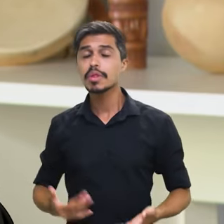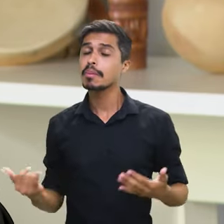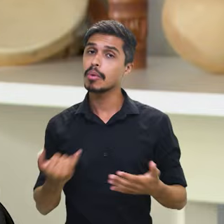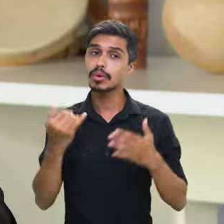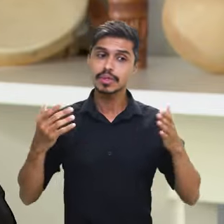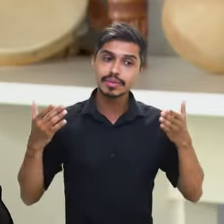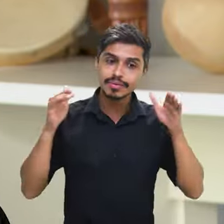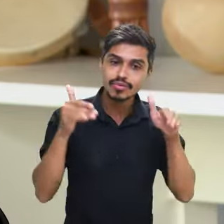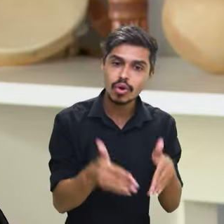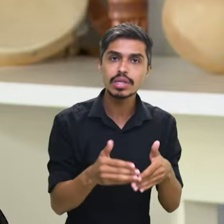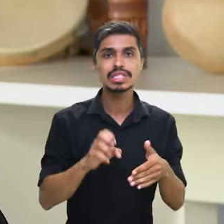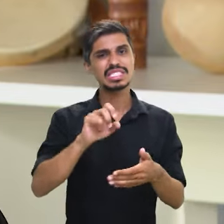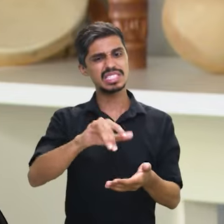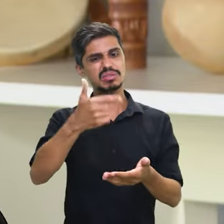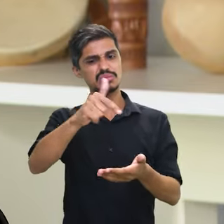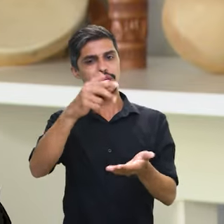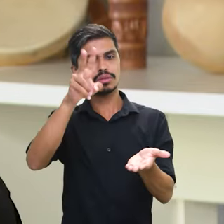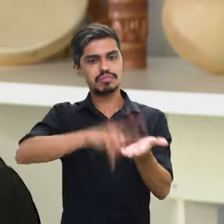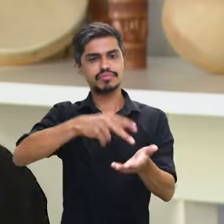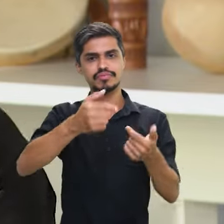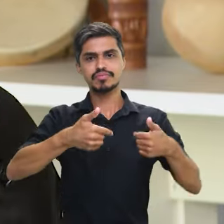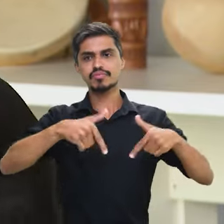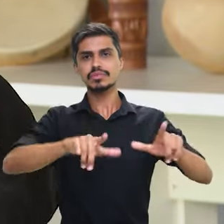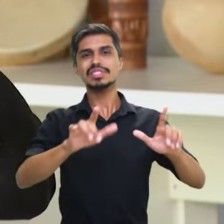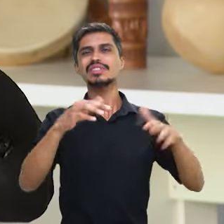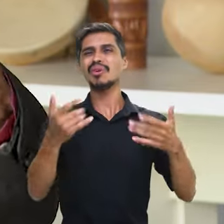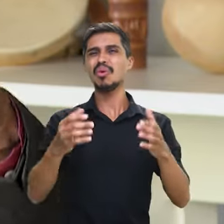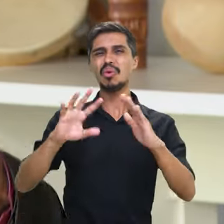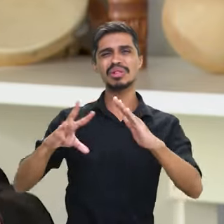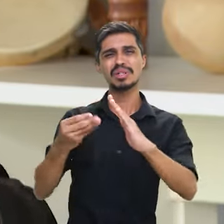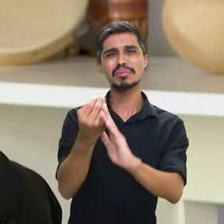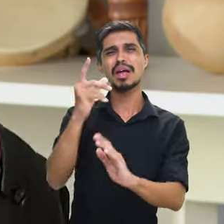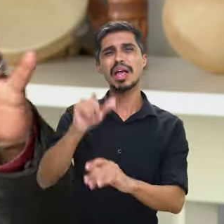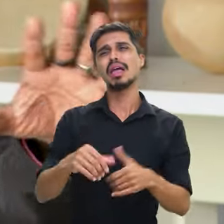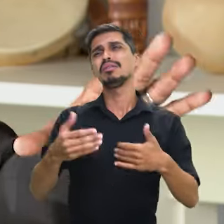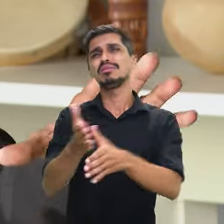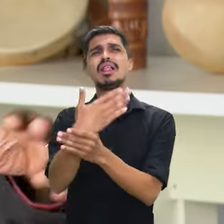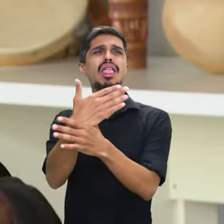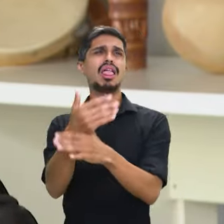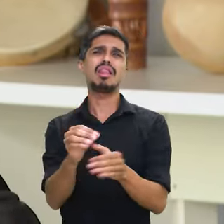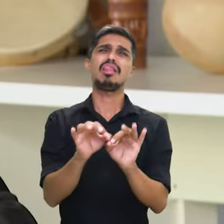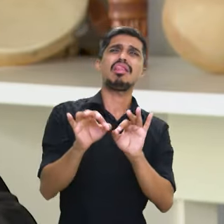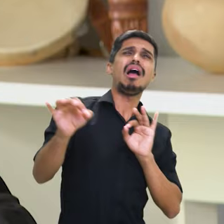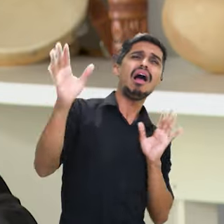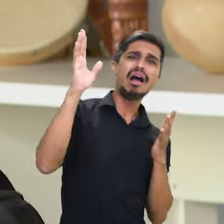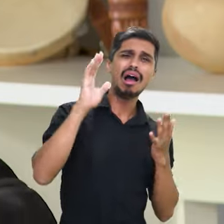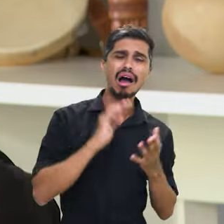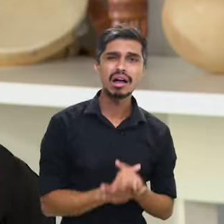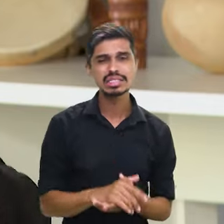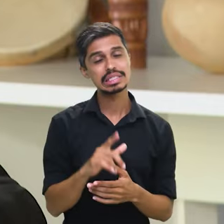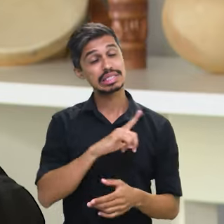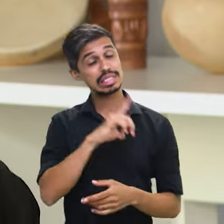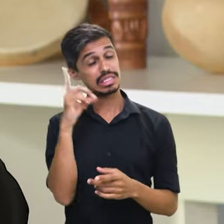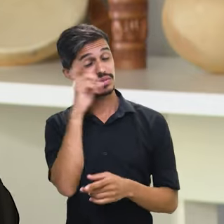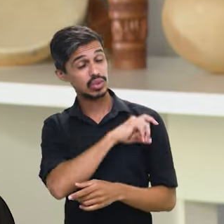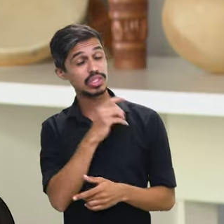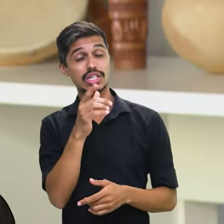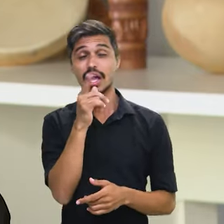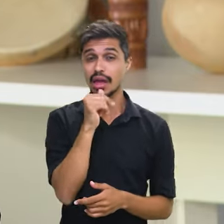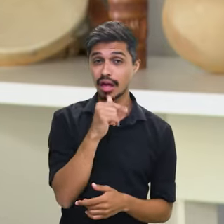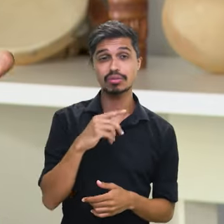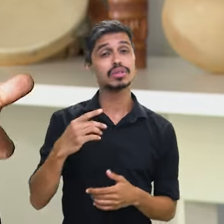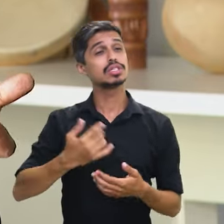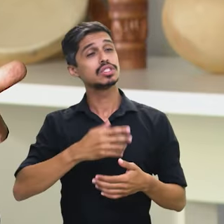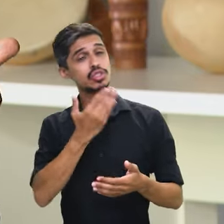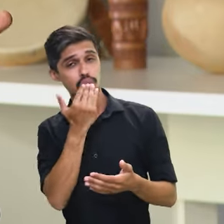públicas. Sem essa certificação, o quilombo é um lugar esmo, é um lugar afastado, passa por dificuldade de